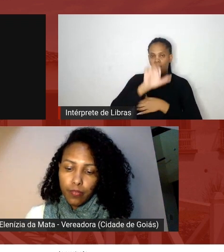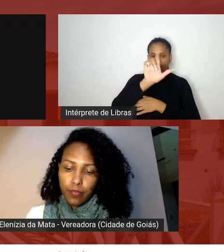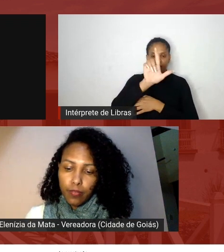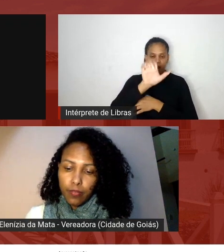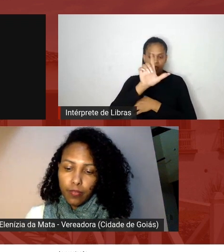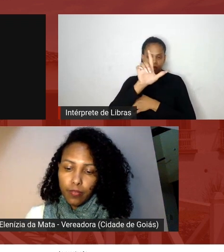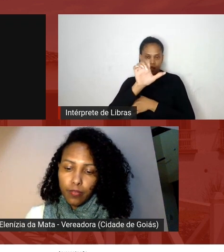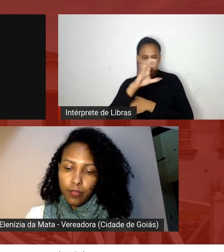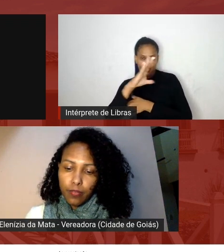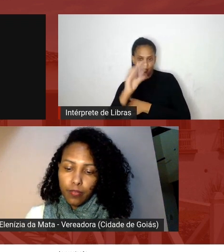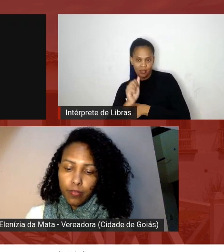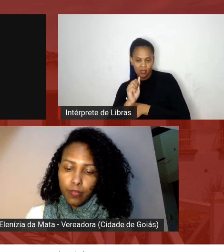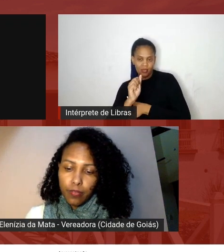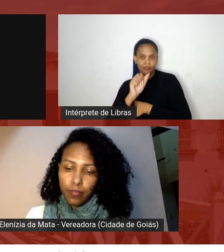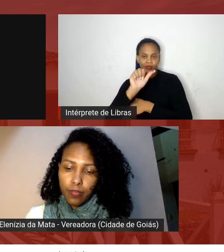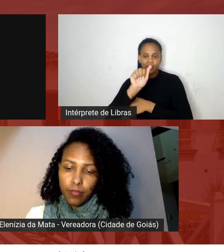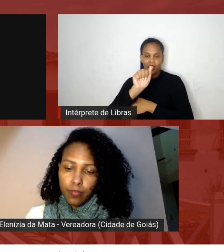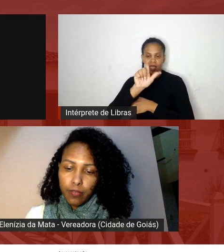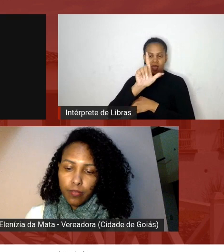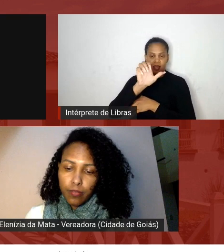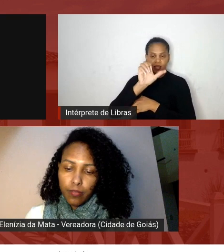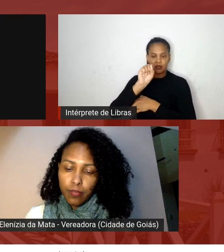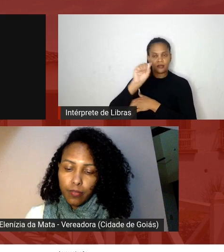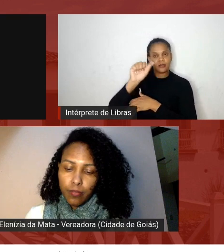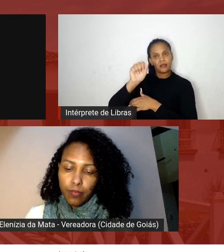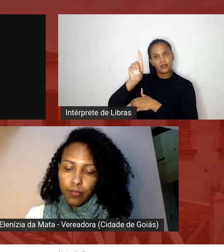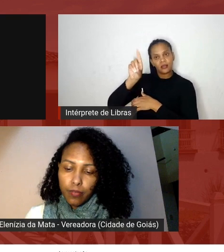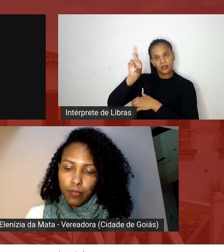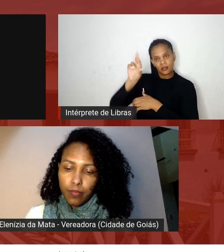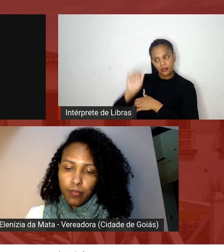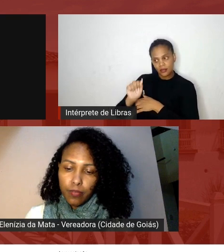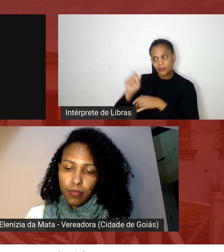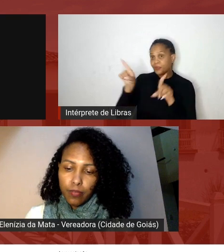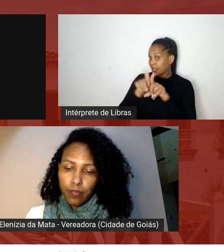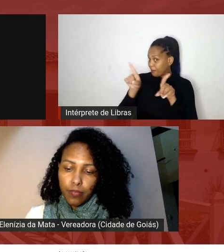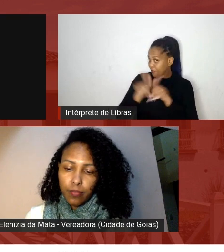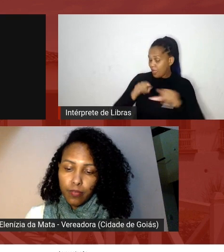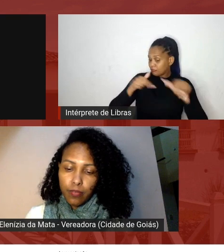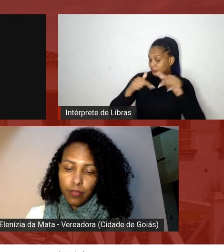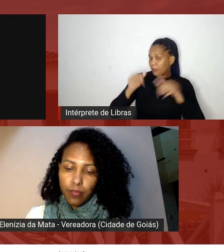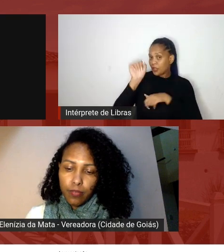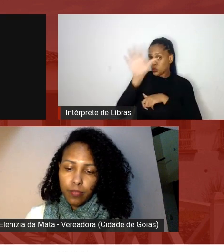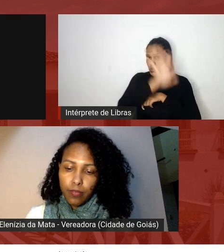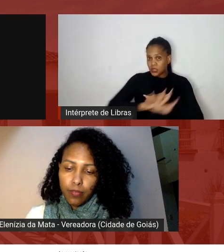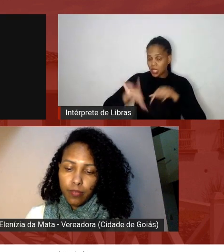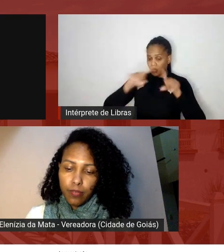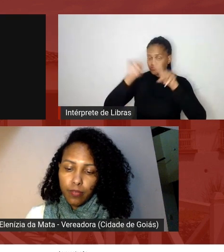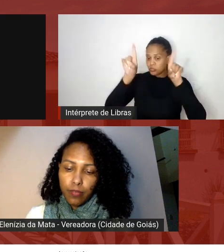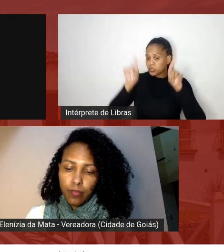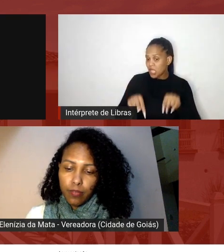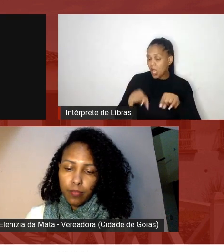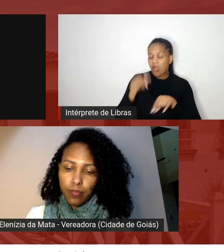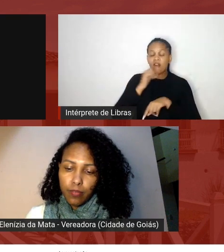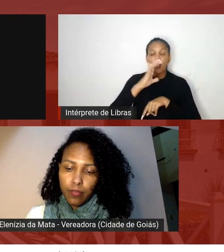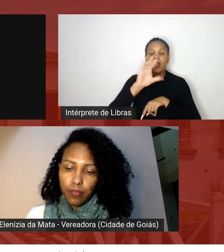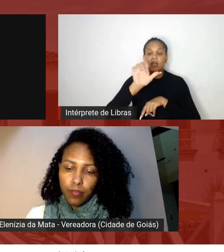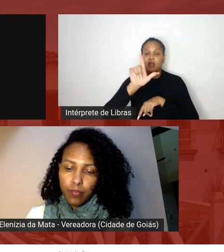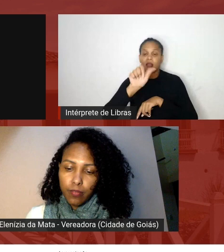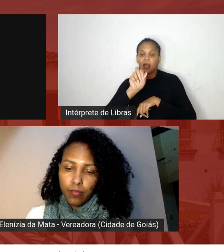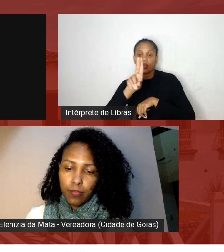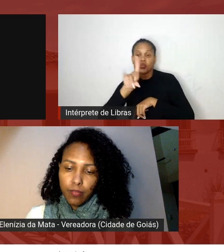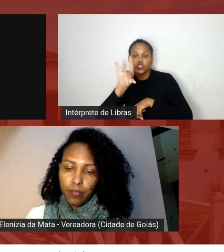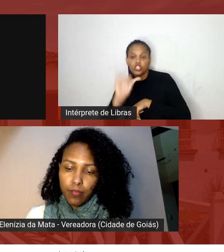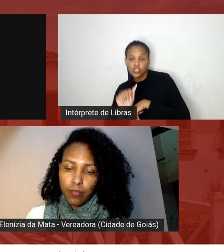Alessandra que também hoje está no estado também concursada cito a Cláudia da Mata que é professora do